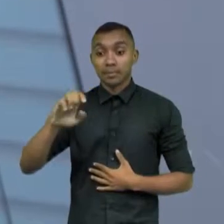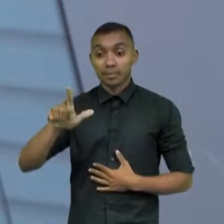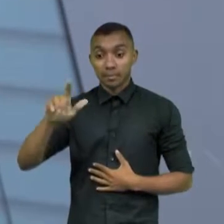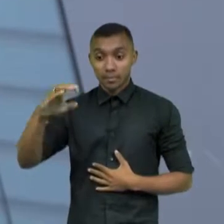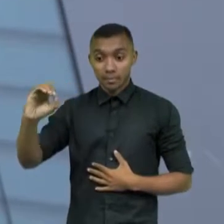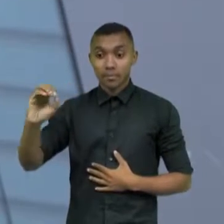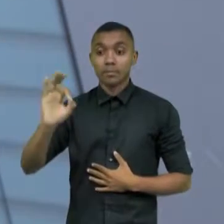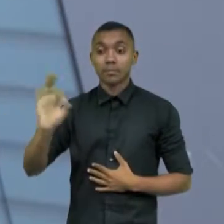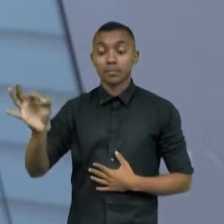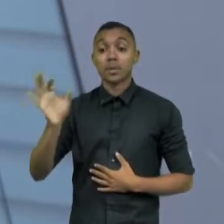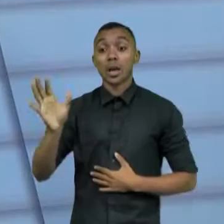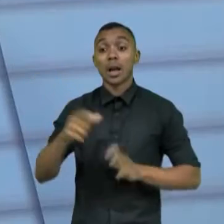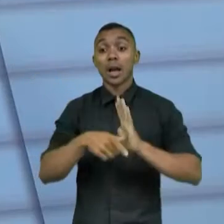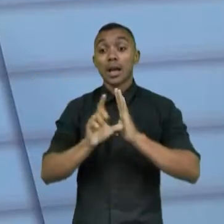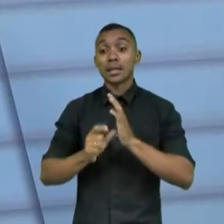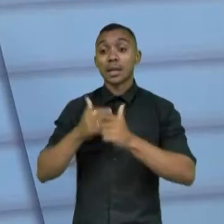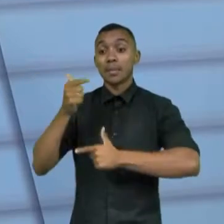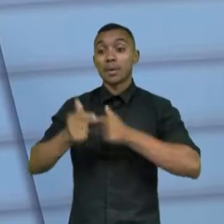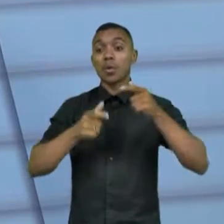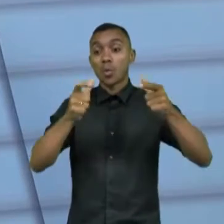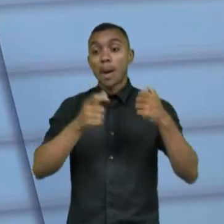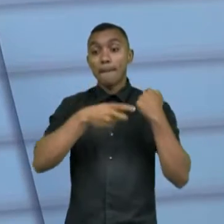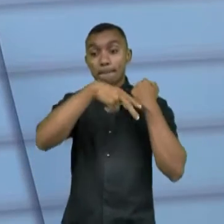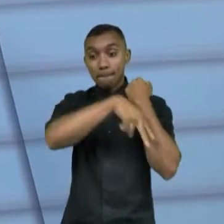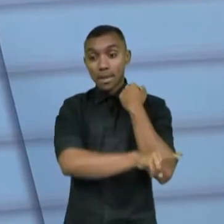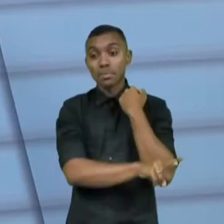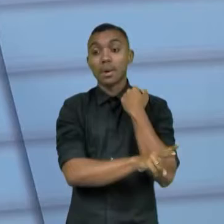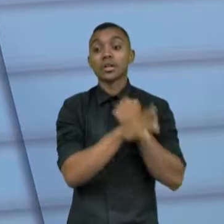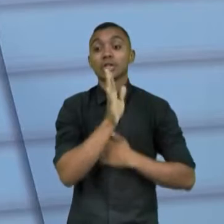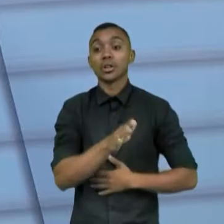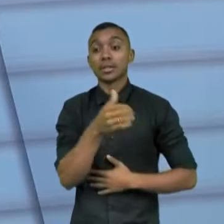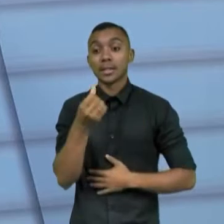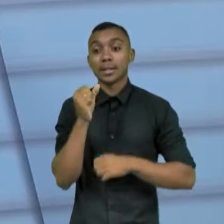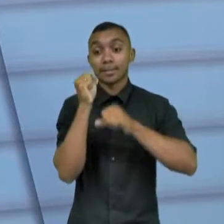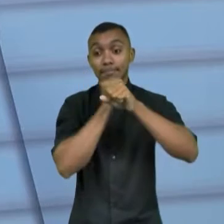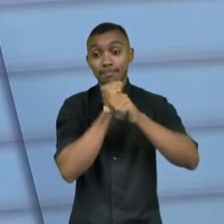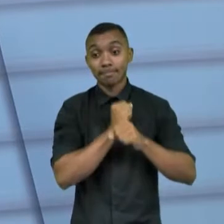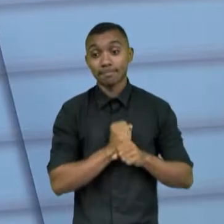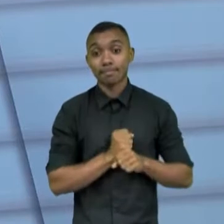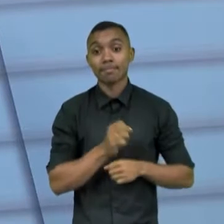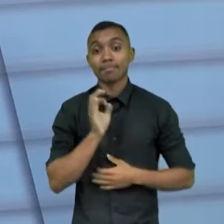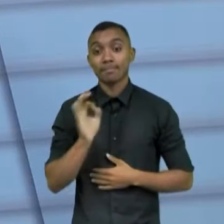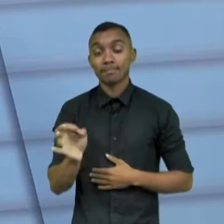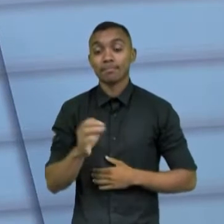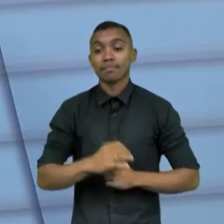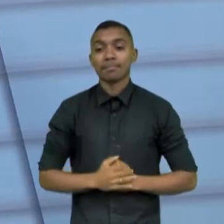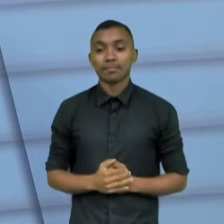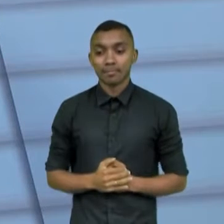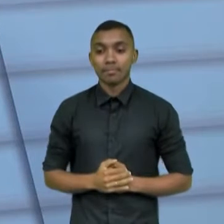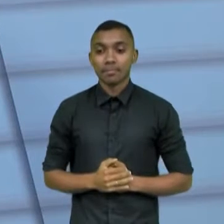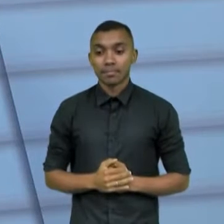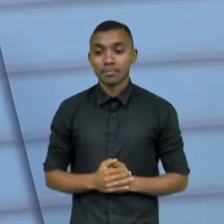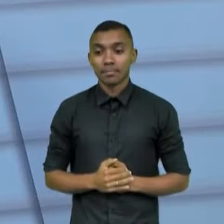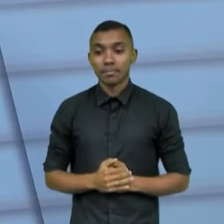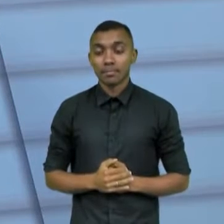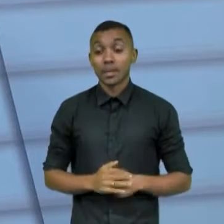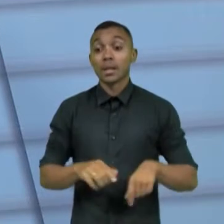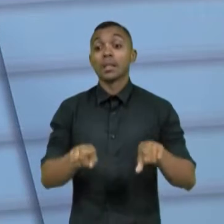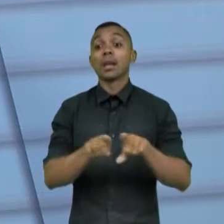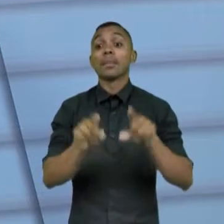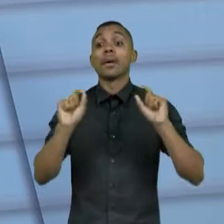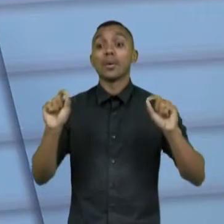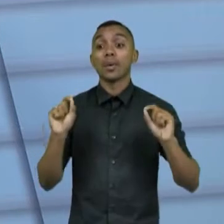ele trabalhou no Beach Park durante 16 anos, nos últimos 10, na área de marketing, e também dá